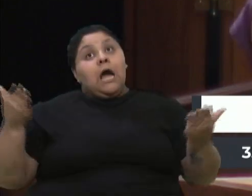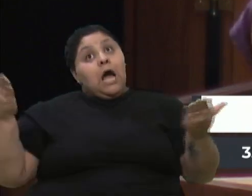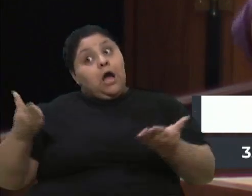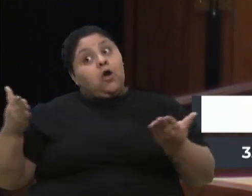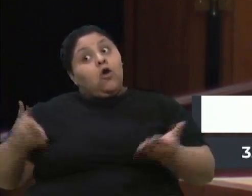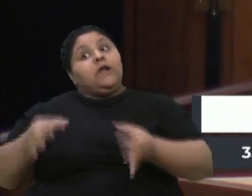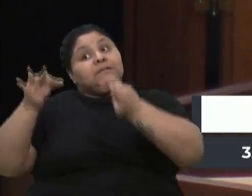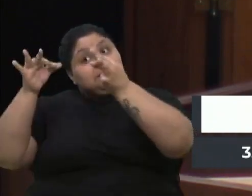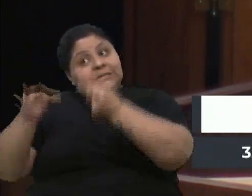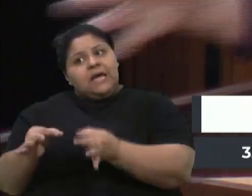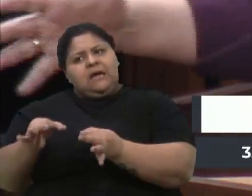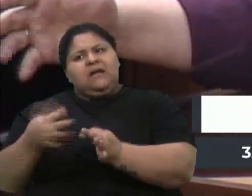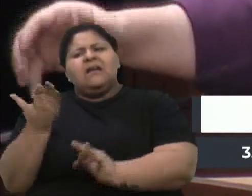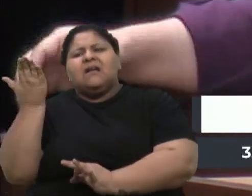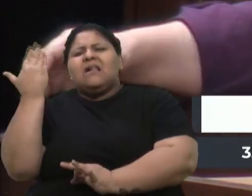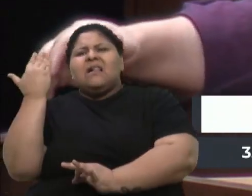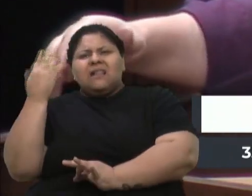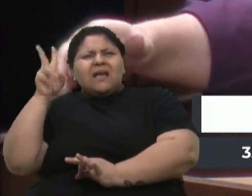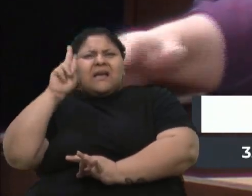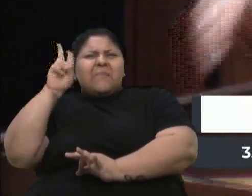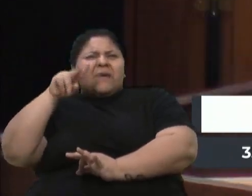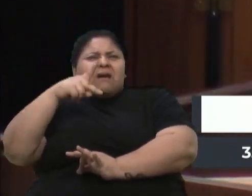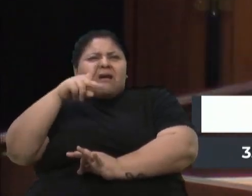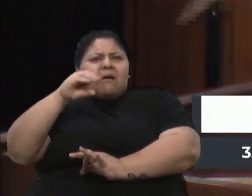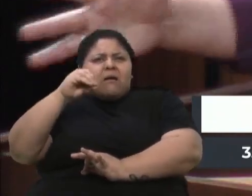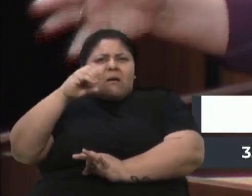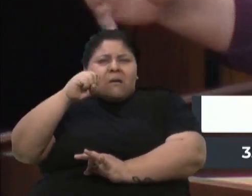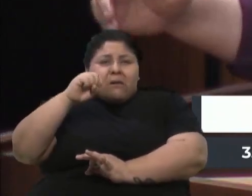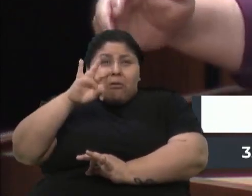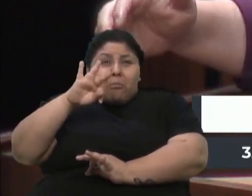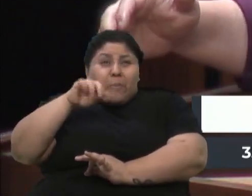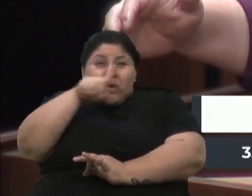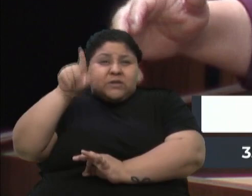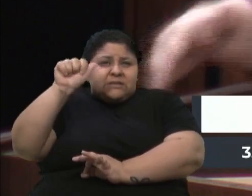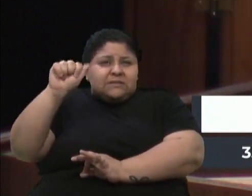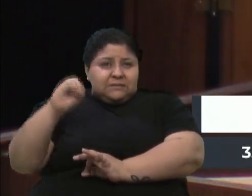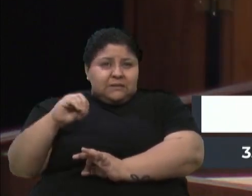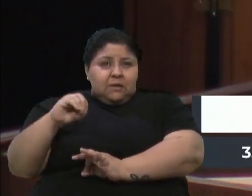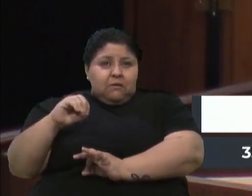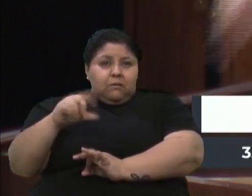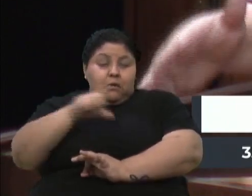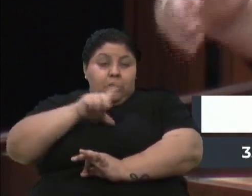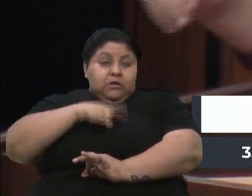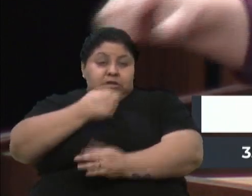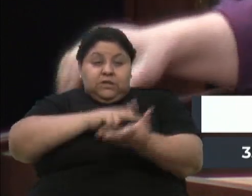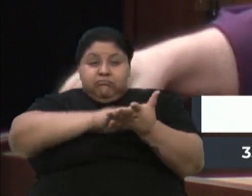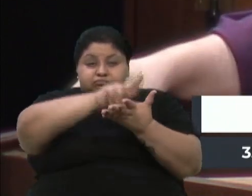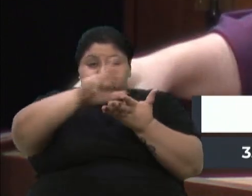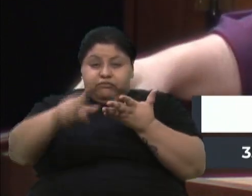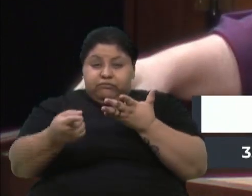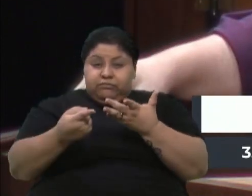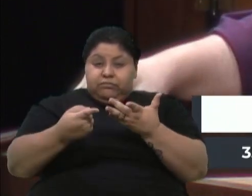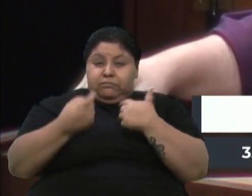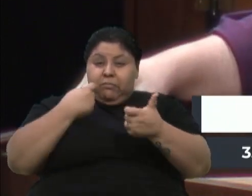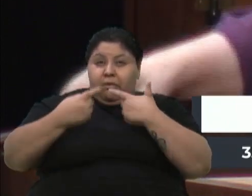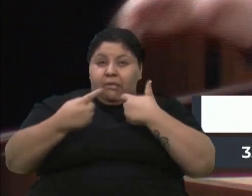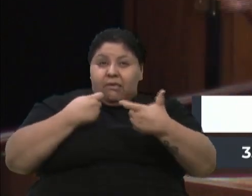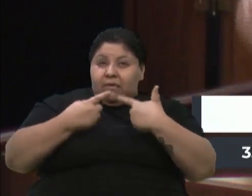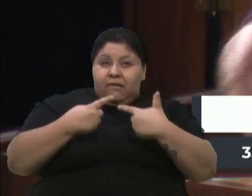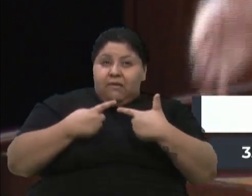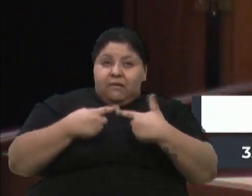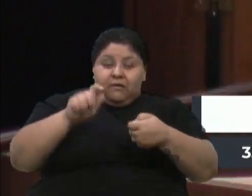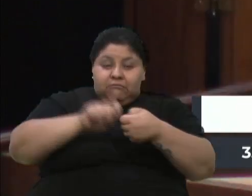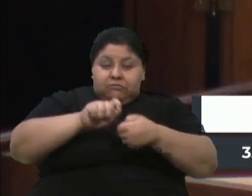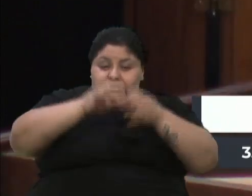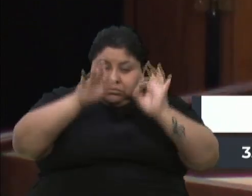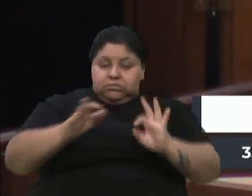postão, tinha milhões de reclamações. Era horrível. Não funcionava. Agora,